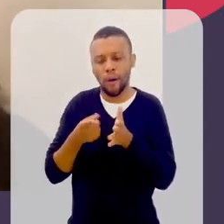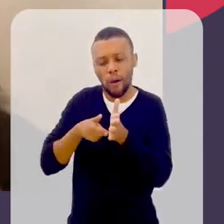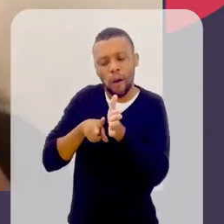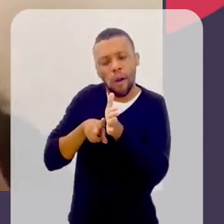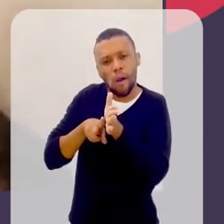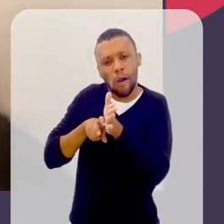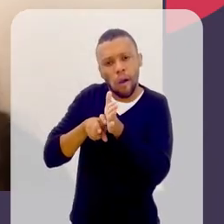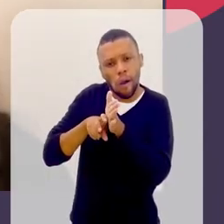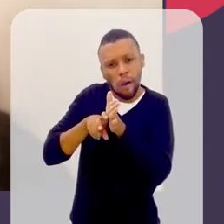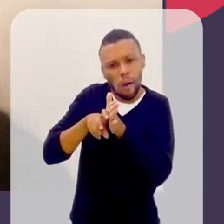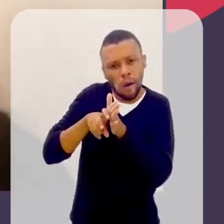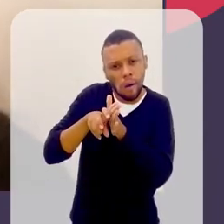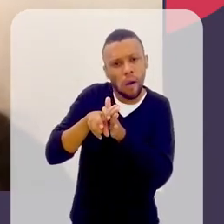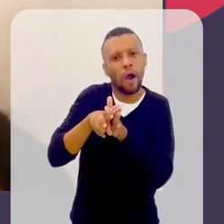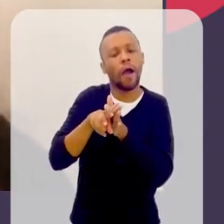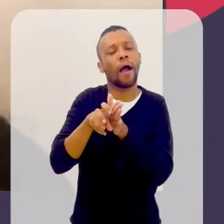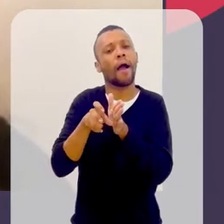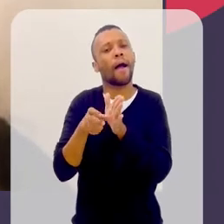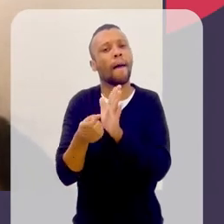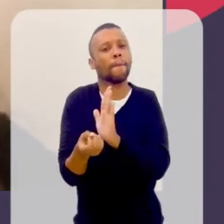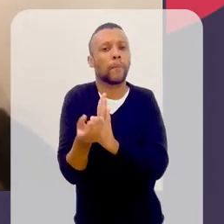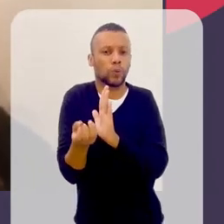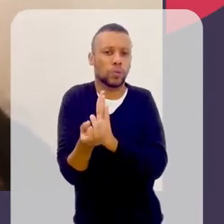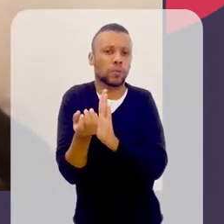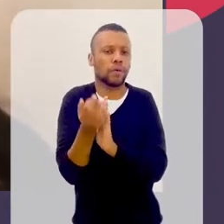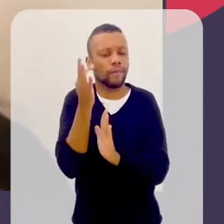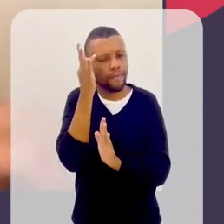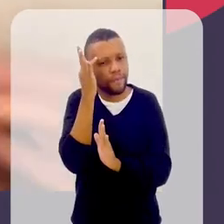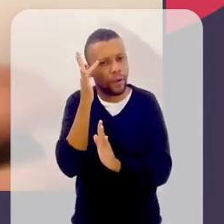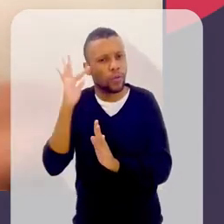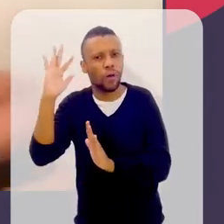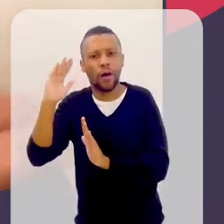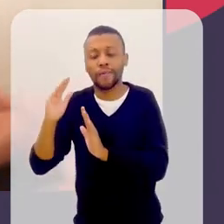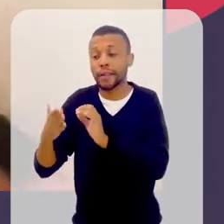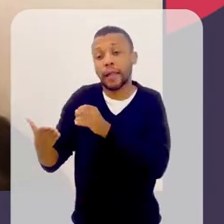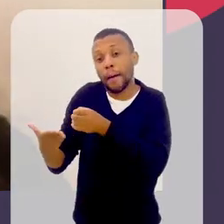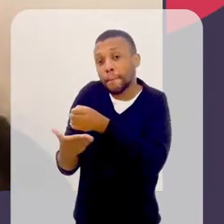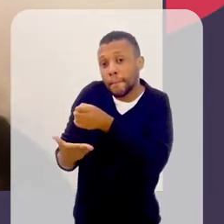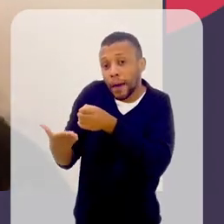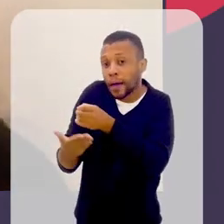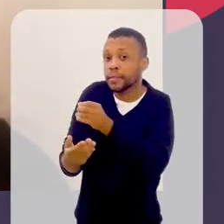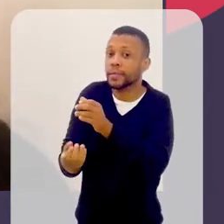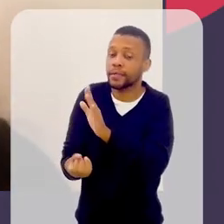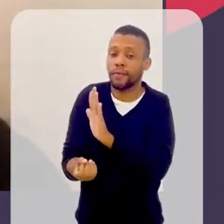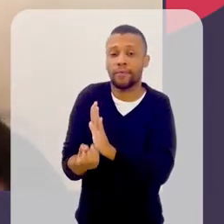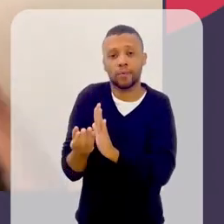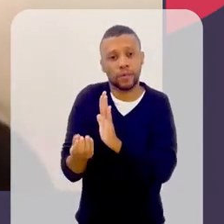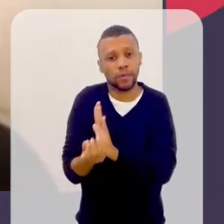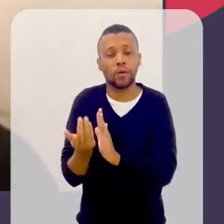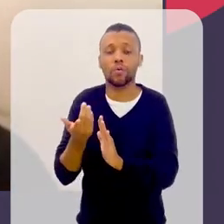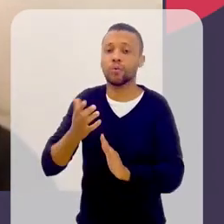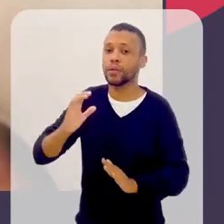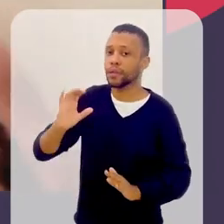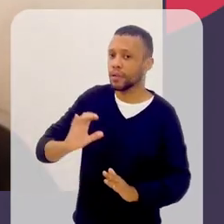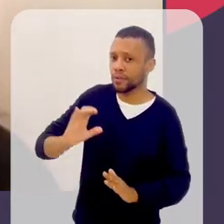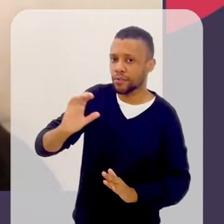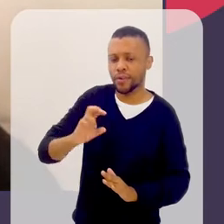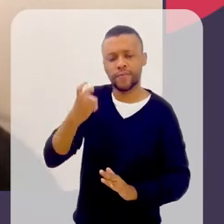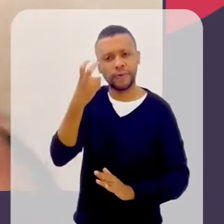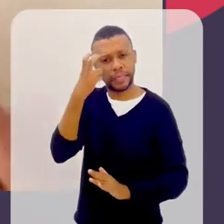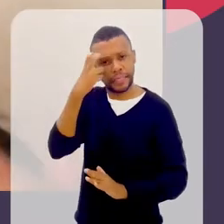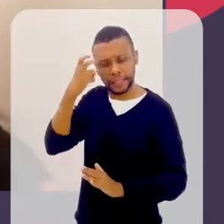né? De explorar a produção filosófica nos primórdios da formação científica,